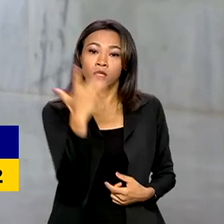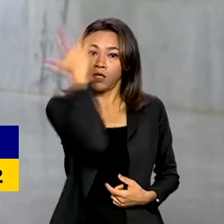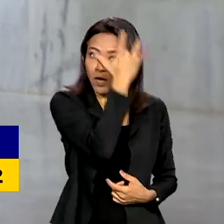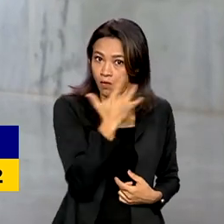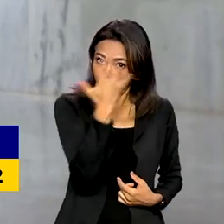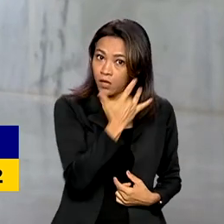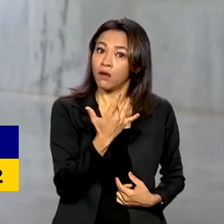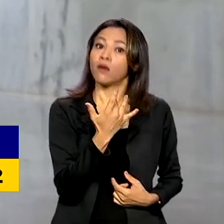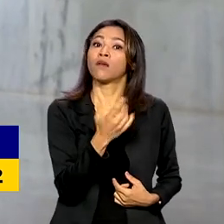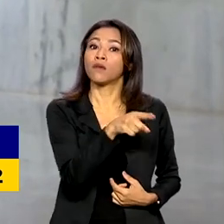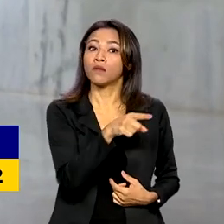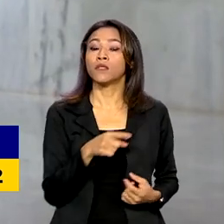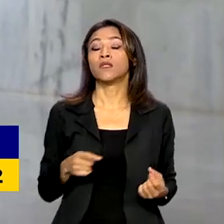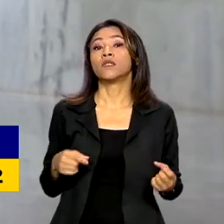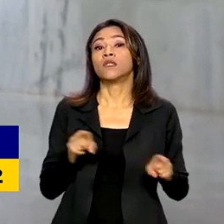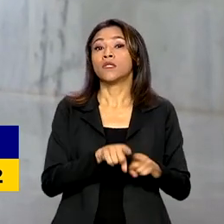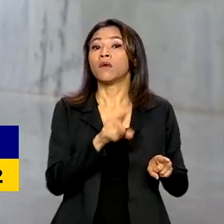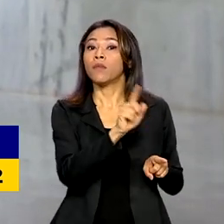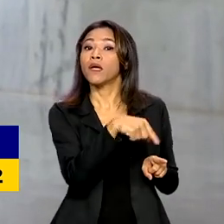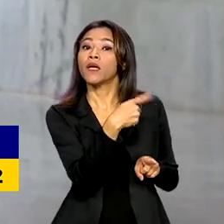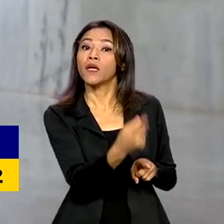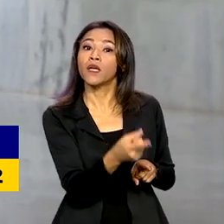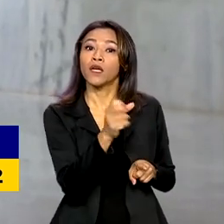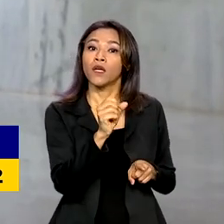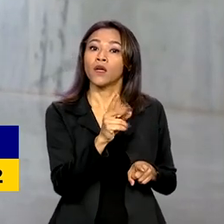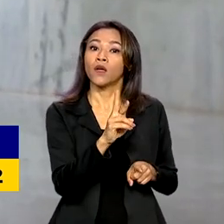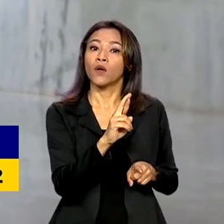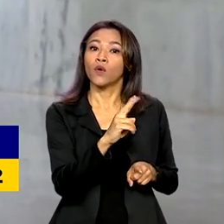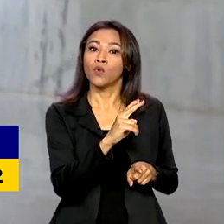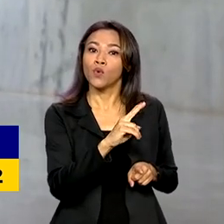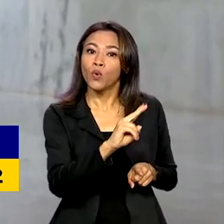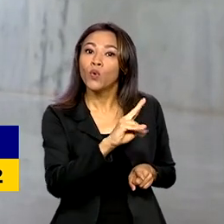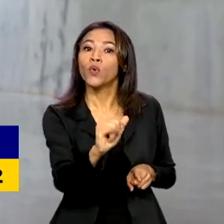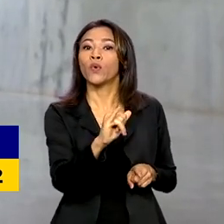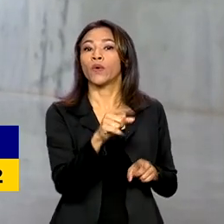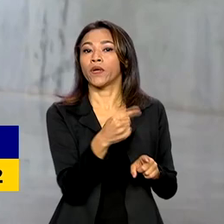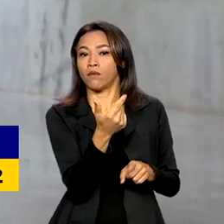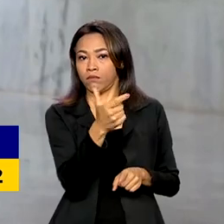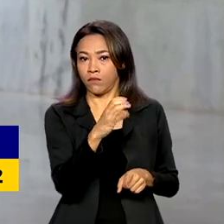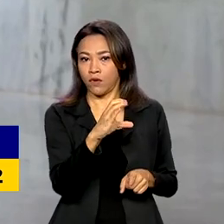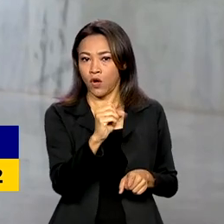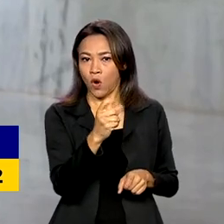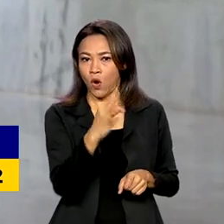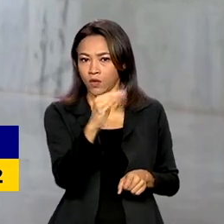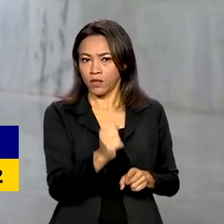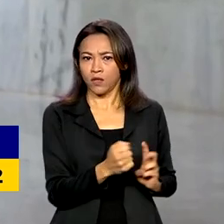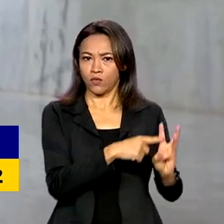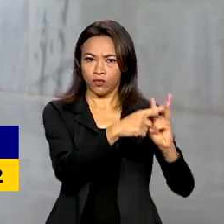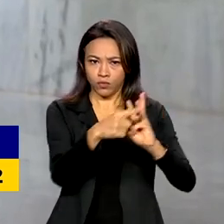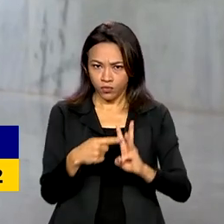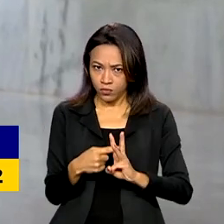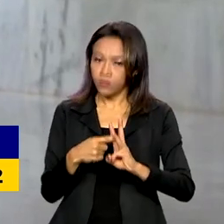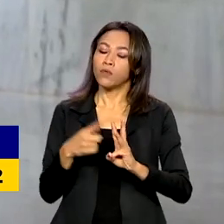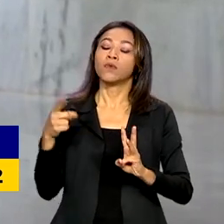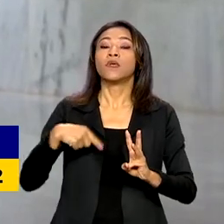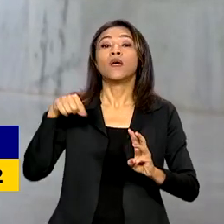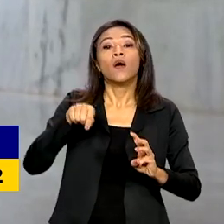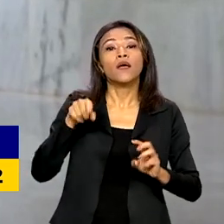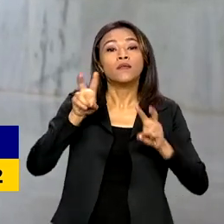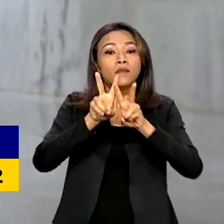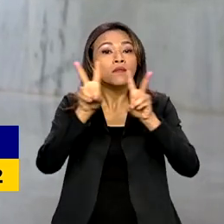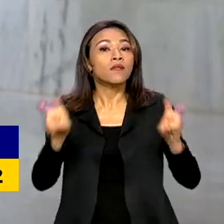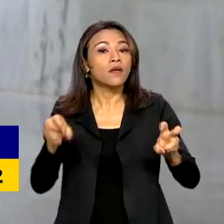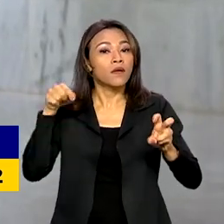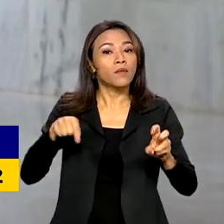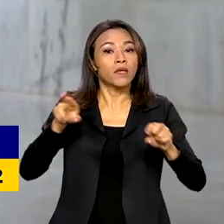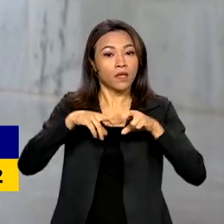Geraldo Alckmin, e os ministros Rui Costa e Fernando Haddad. Outro assunto que esteve na pauta do encontro aqui no